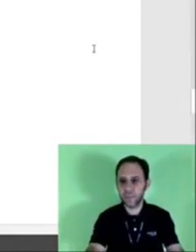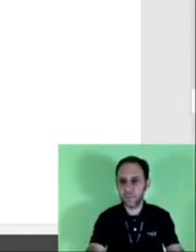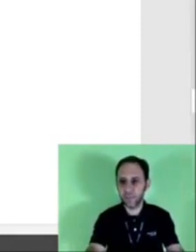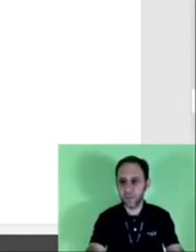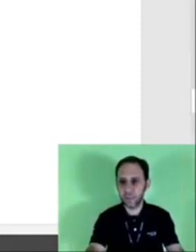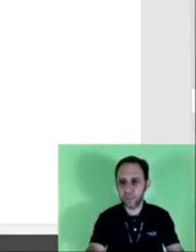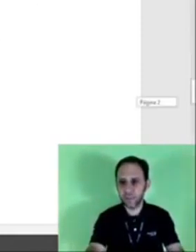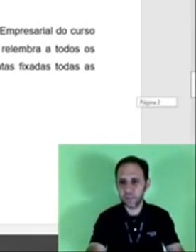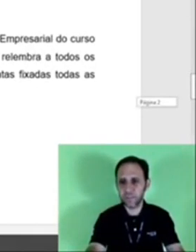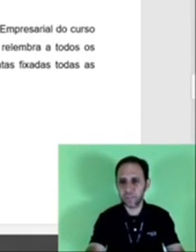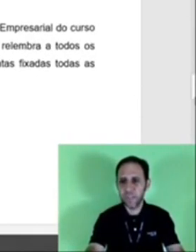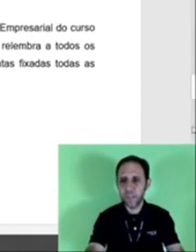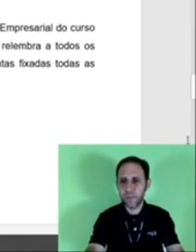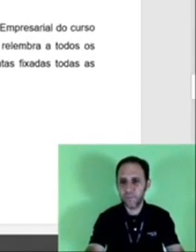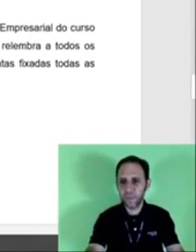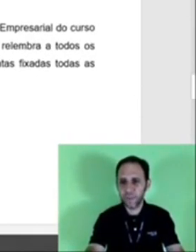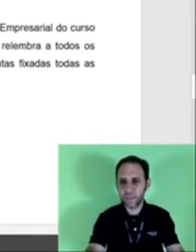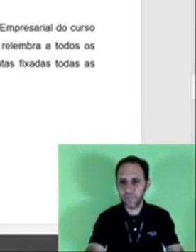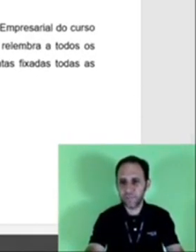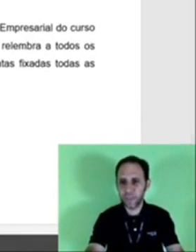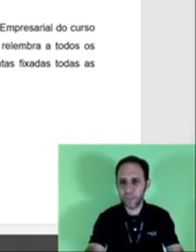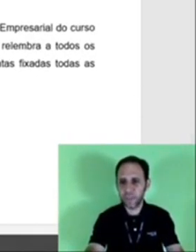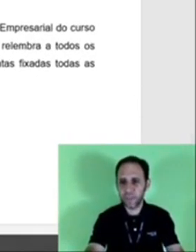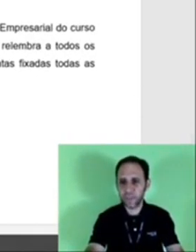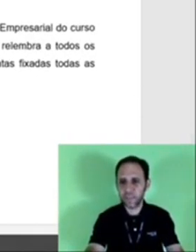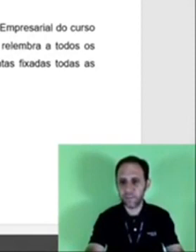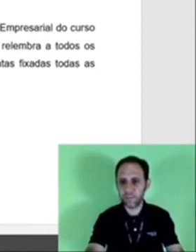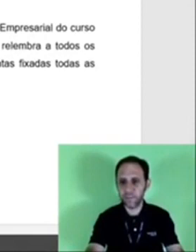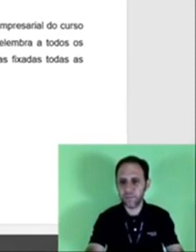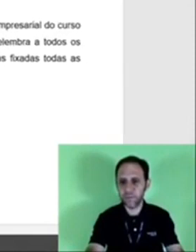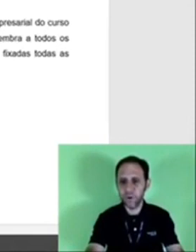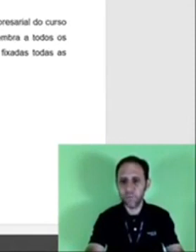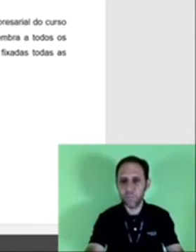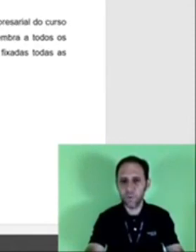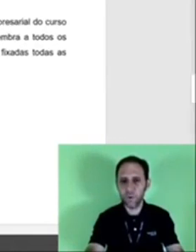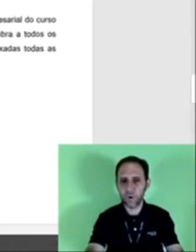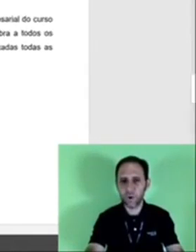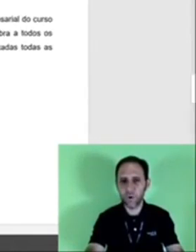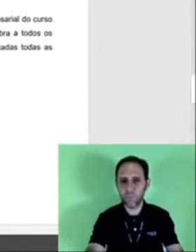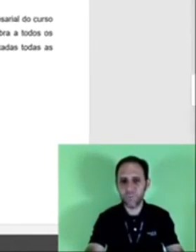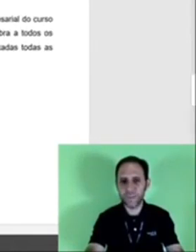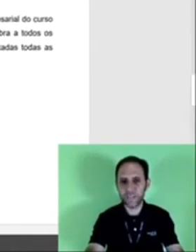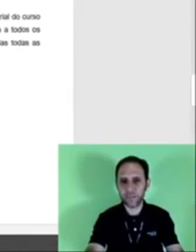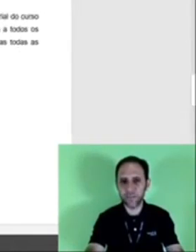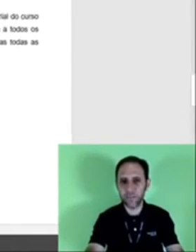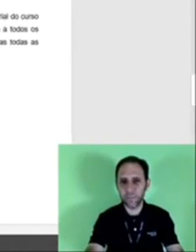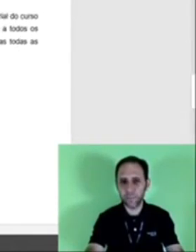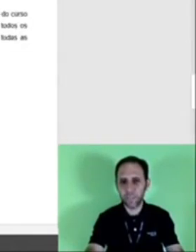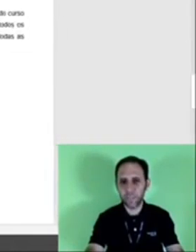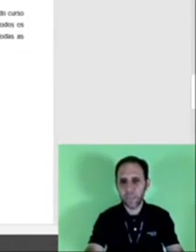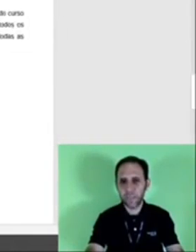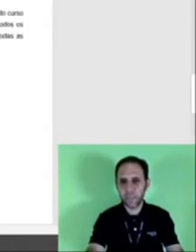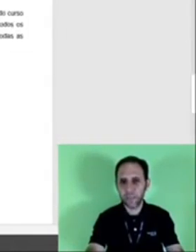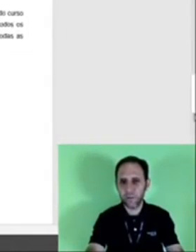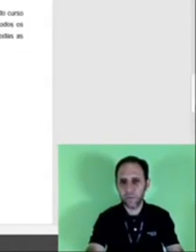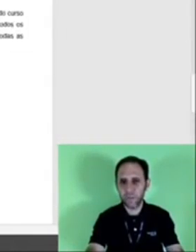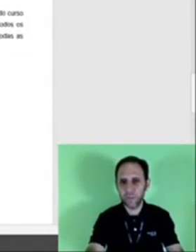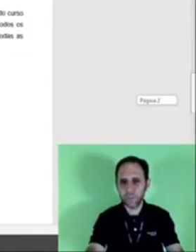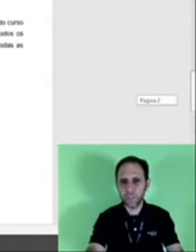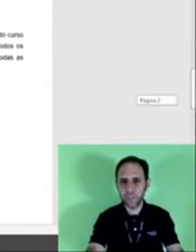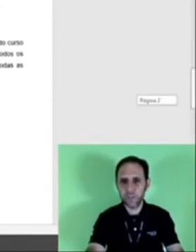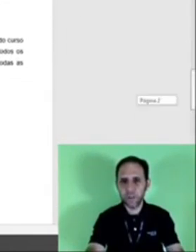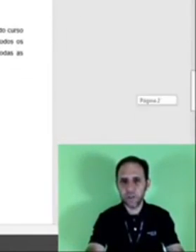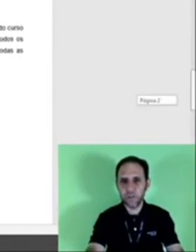profissão então aqui nós vamos ver também esse aviso por completo e